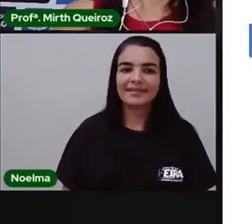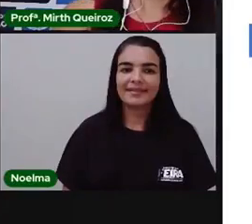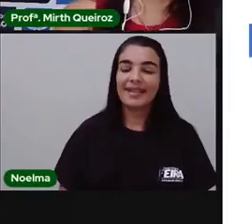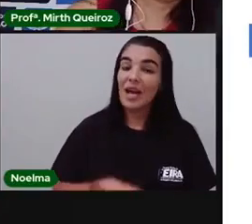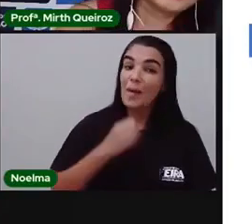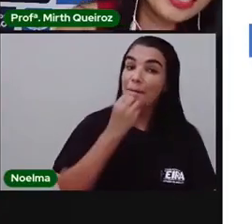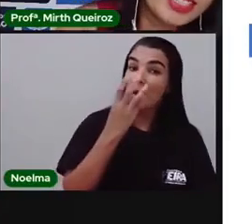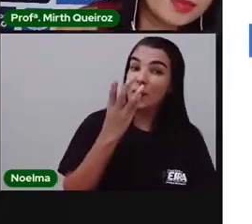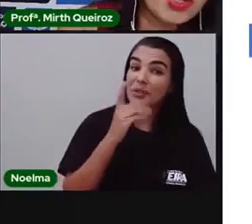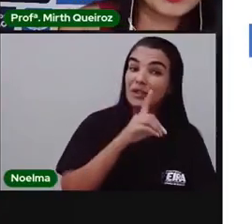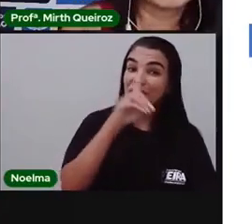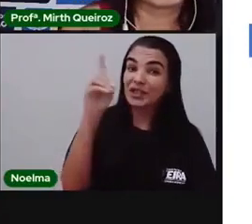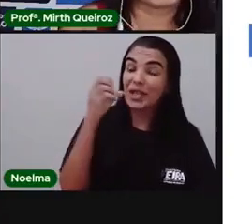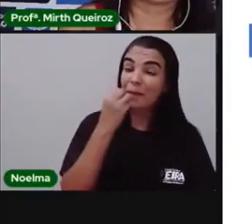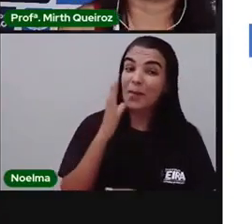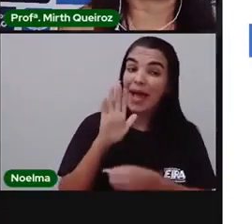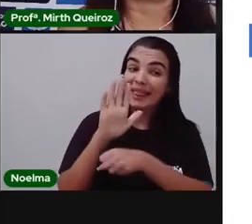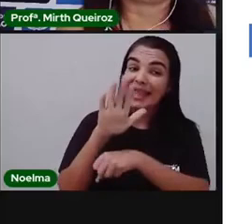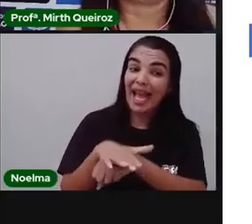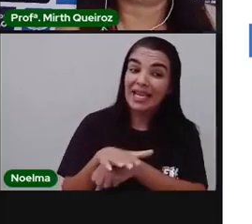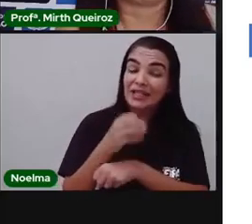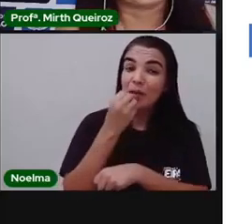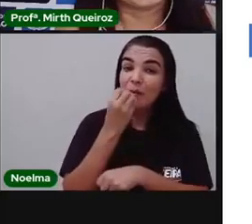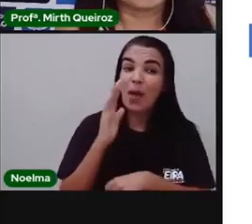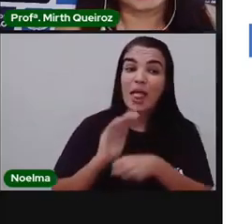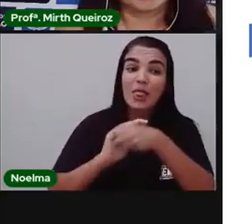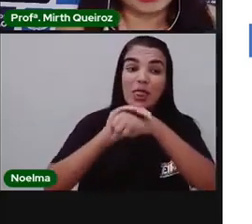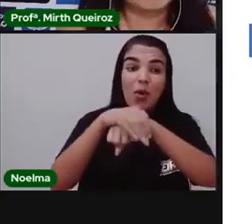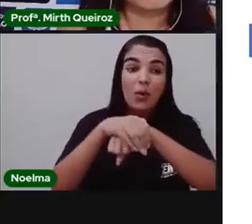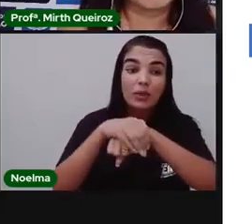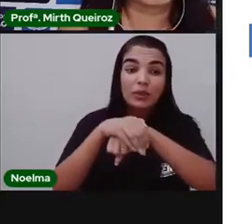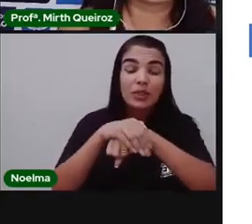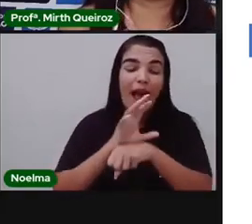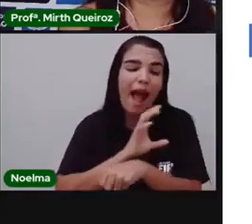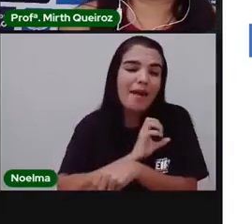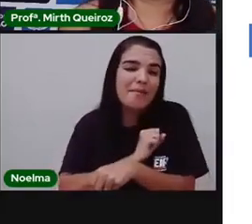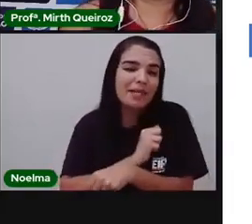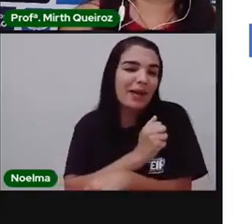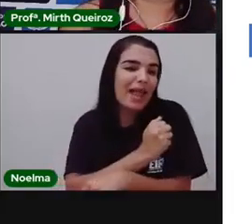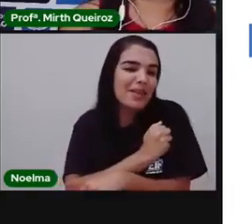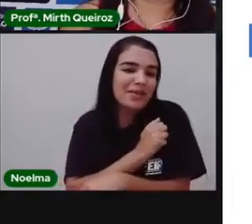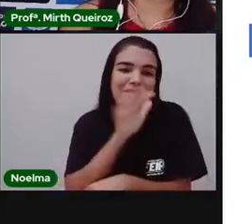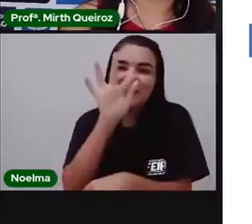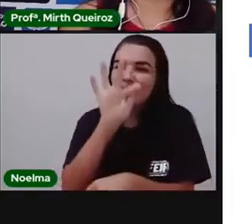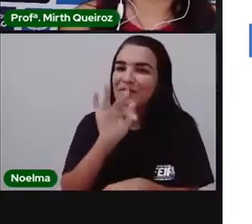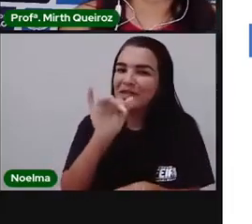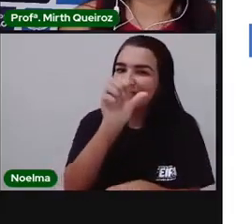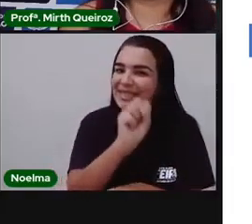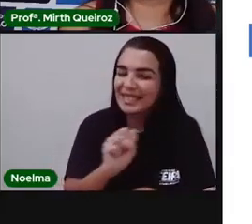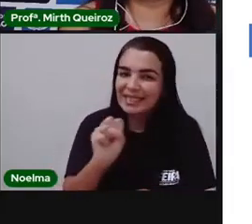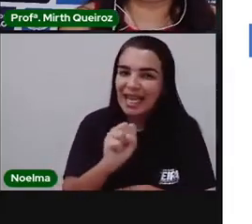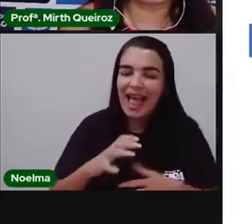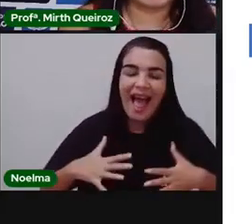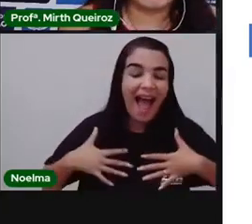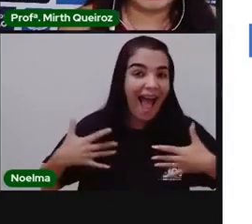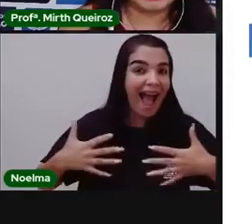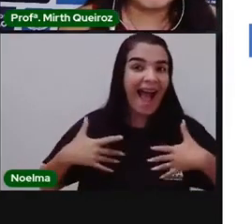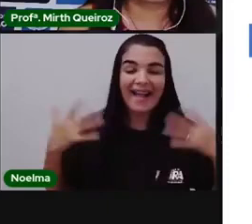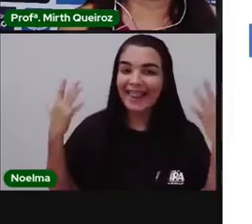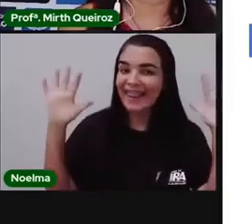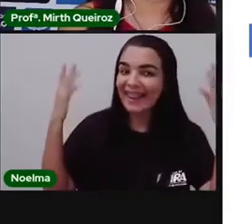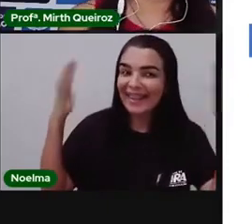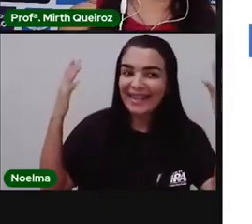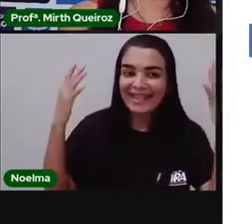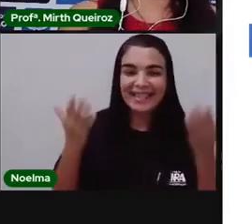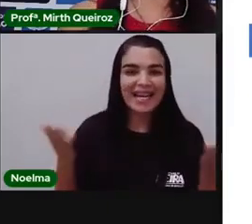Bom dia, boa tarde, boa noite, meus amados alunos de Feira de Santana. É com enorme alegria